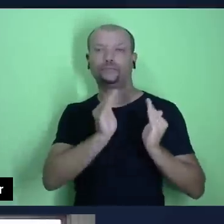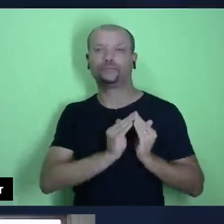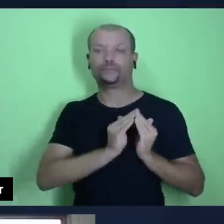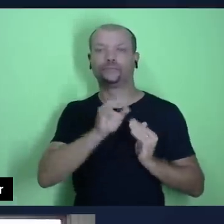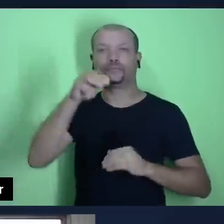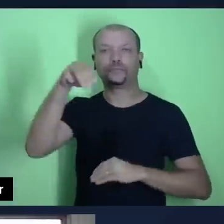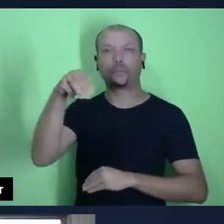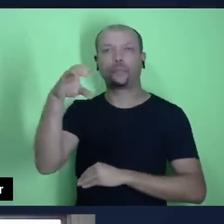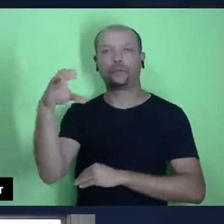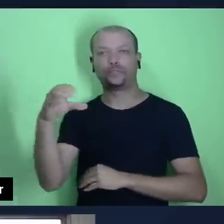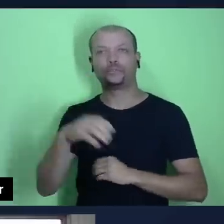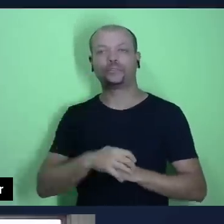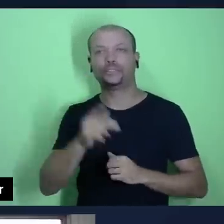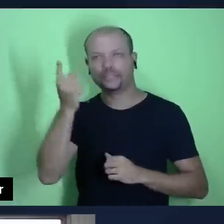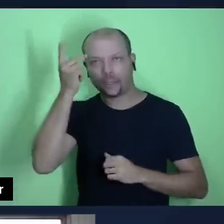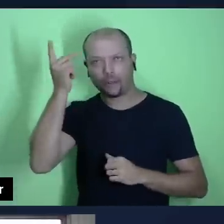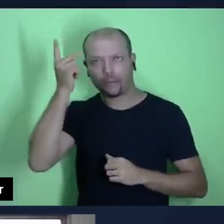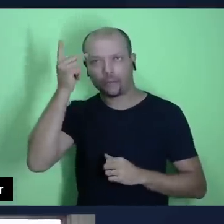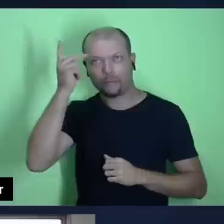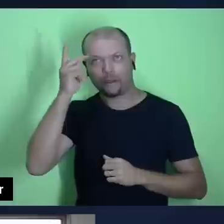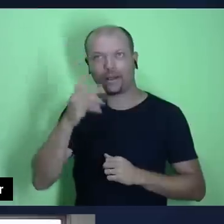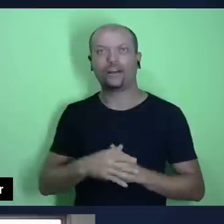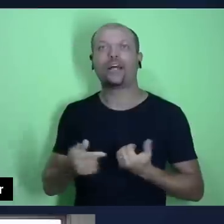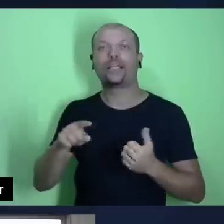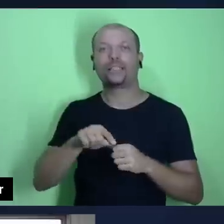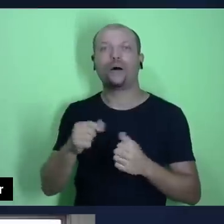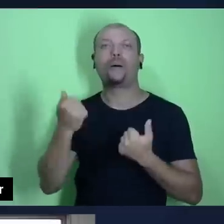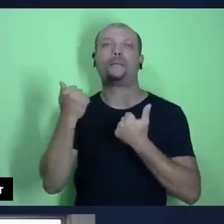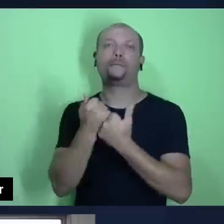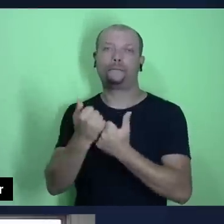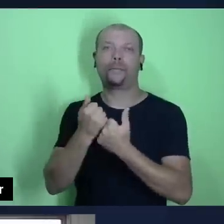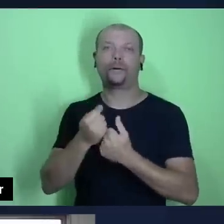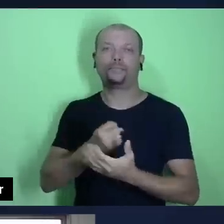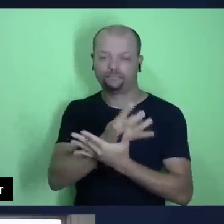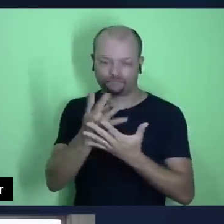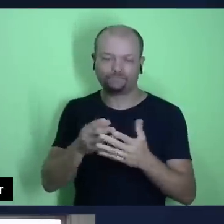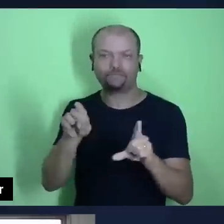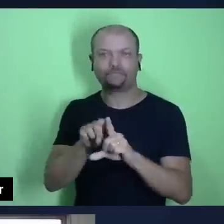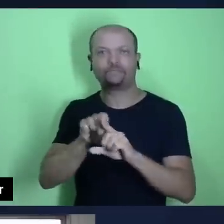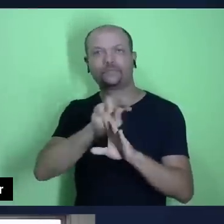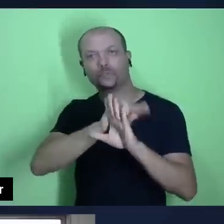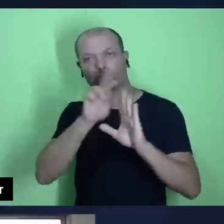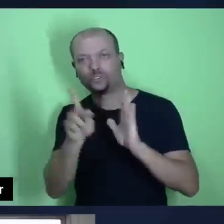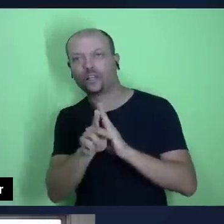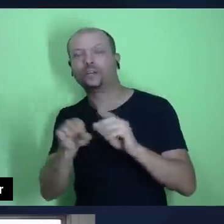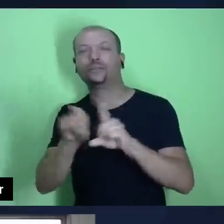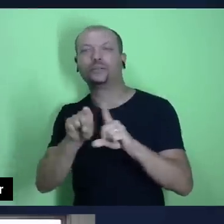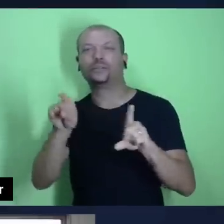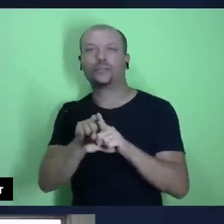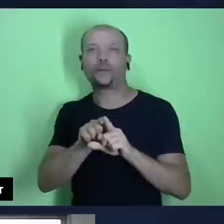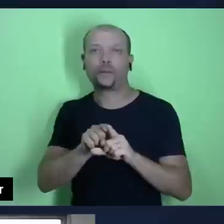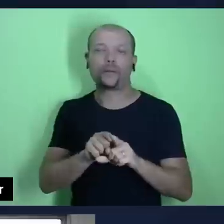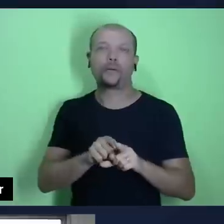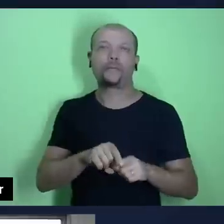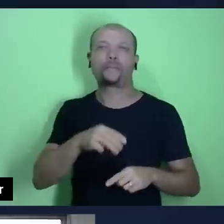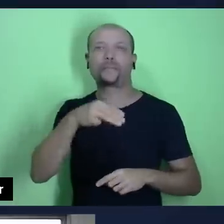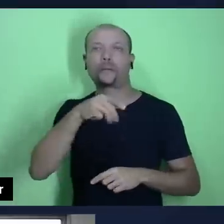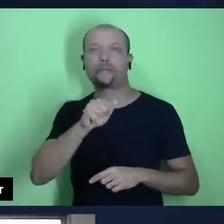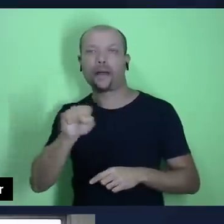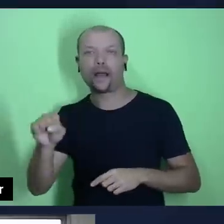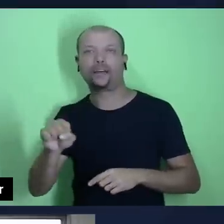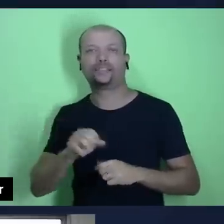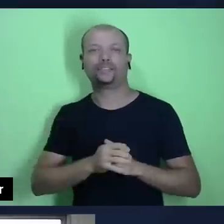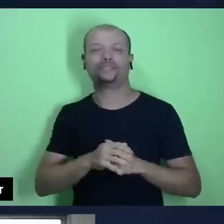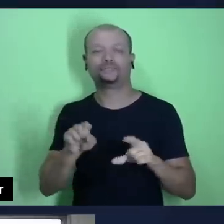das Cruzes, então uma parceria da Escola Sabatina da Igreja do Unaspe com o Ministério das Possibilidades e também da